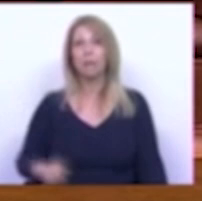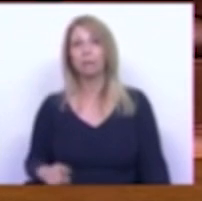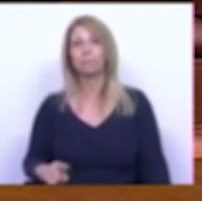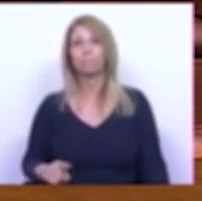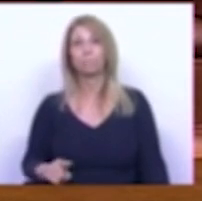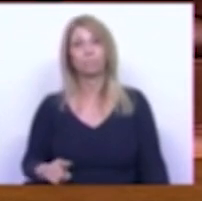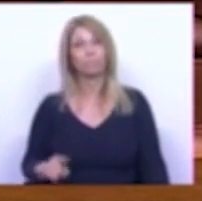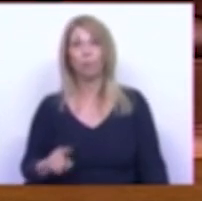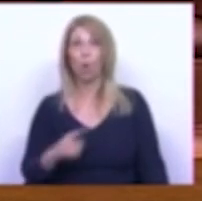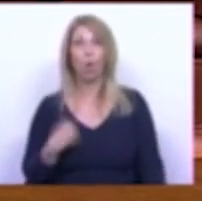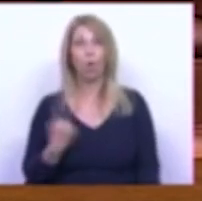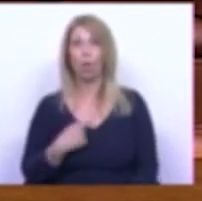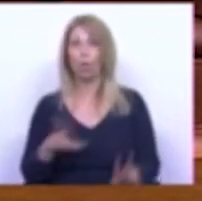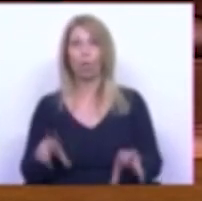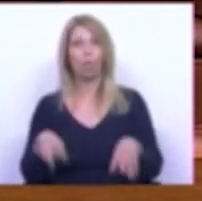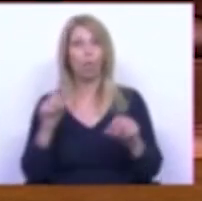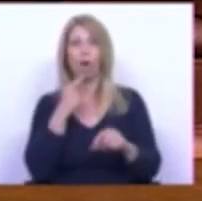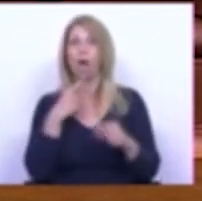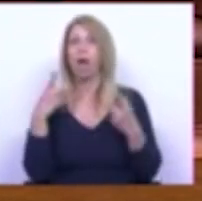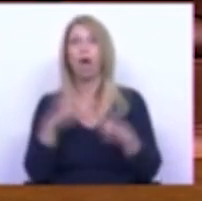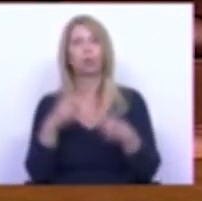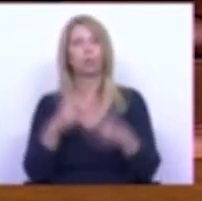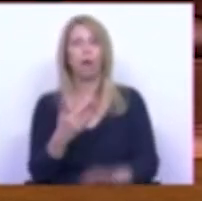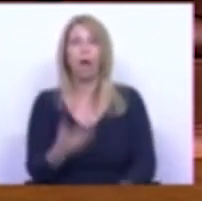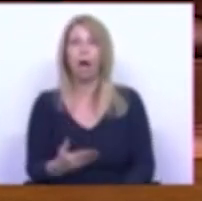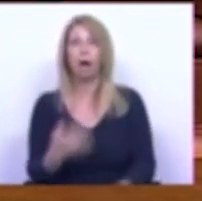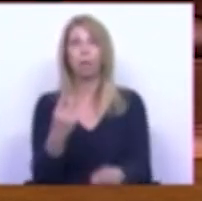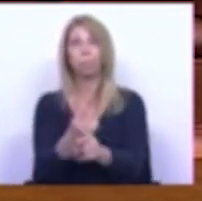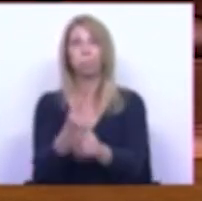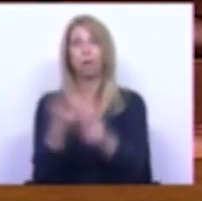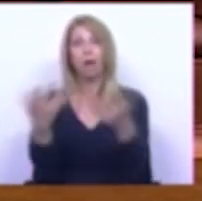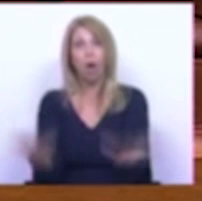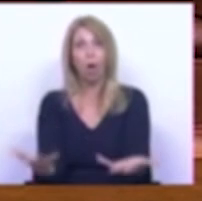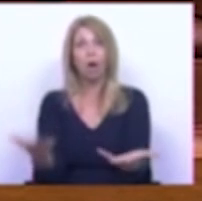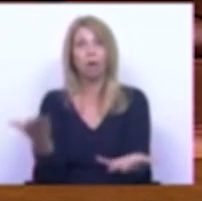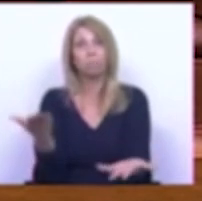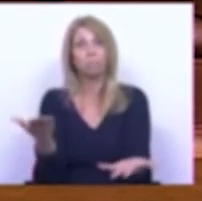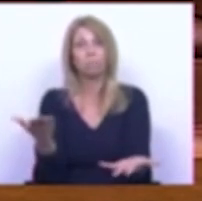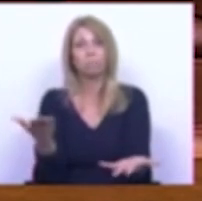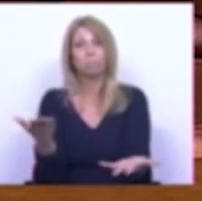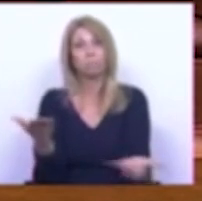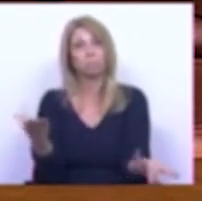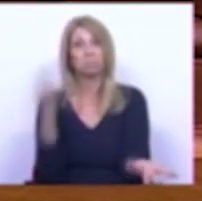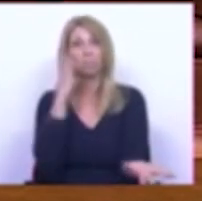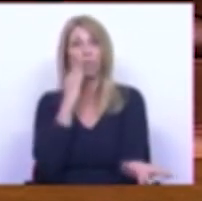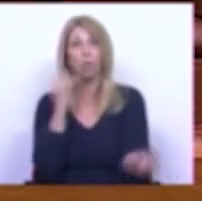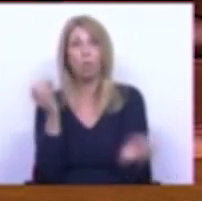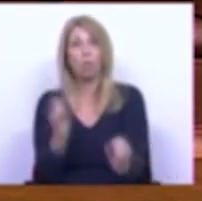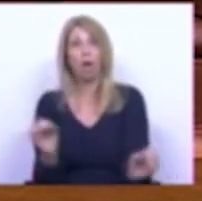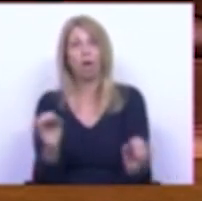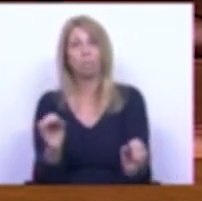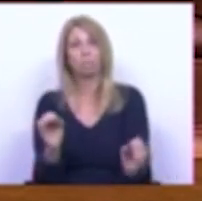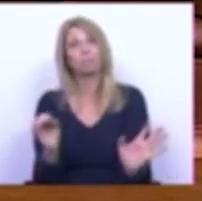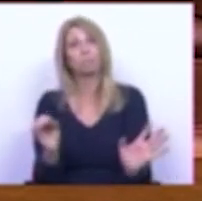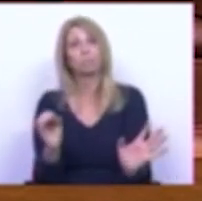jamais haveria austeridade são os mesmos que agora com um grande descaramento mandam as suas